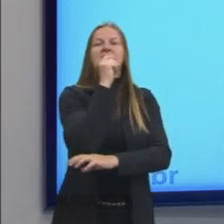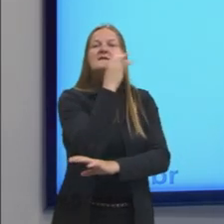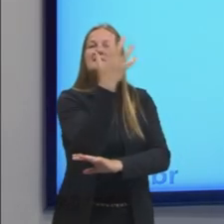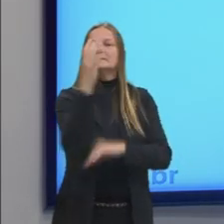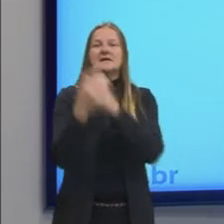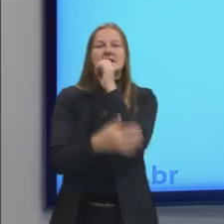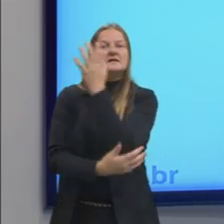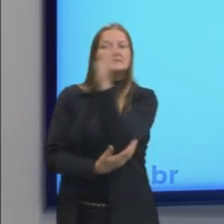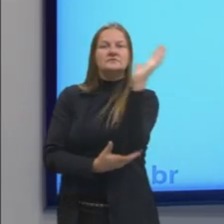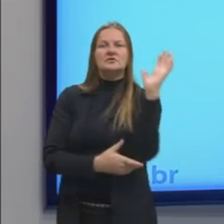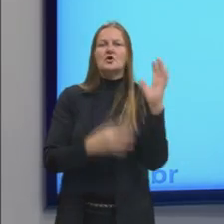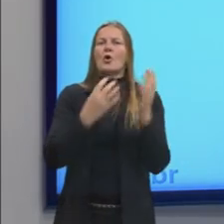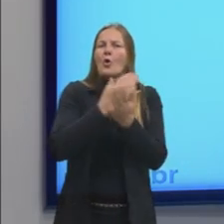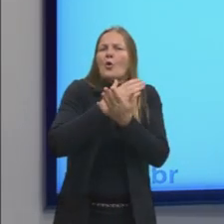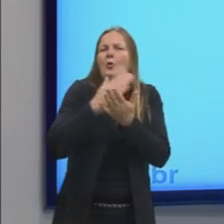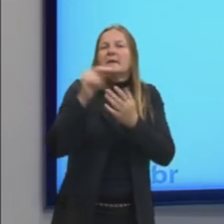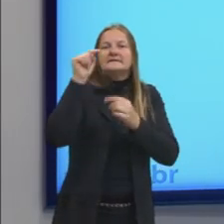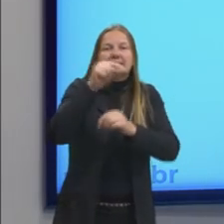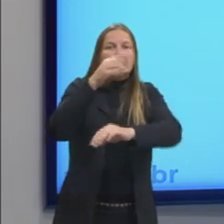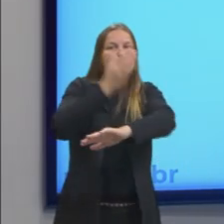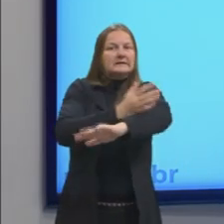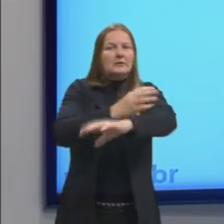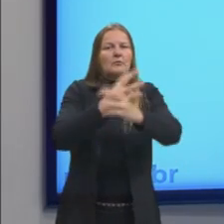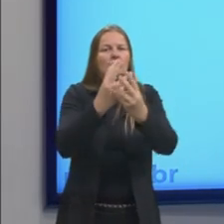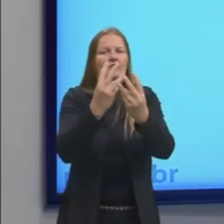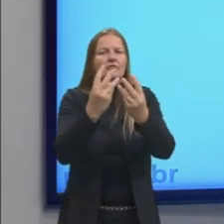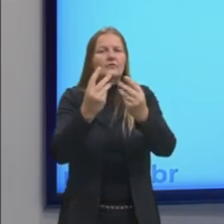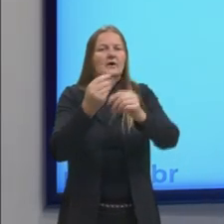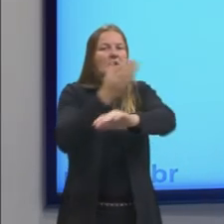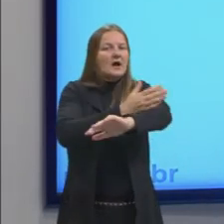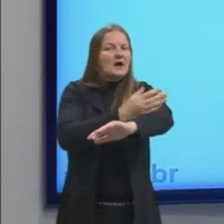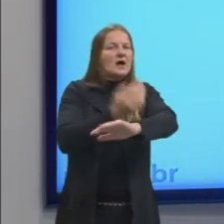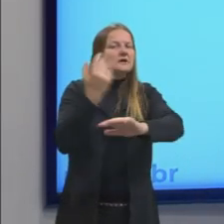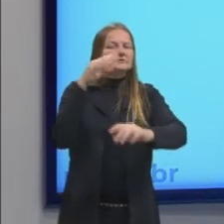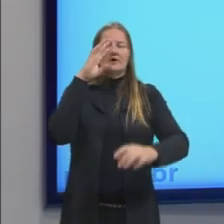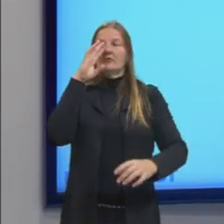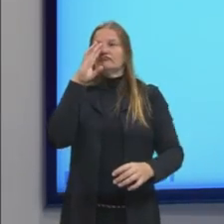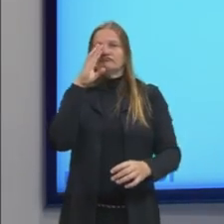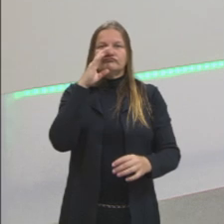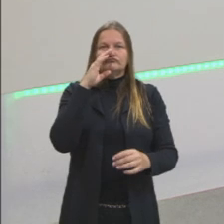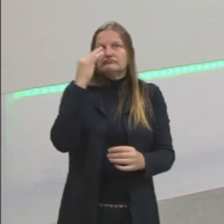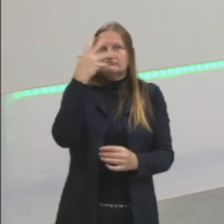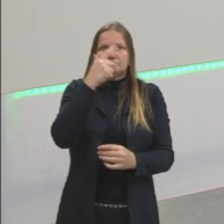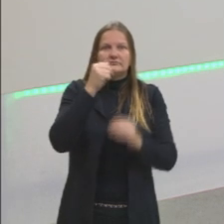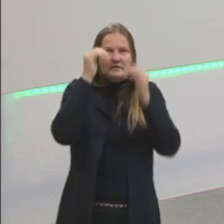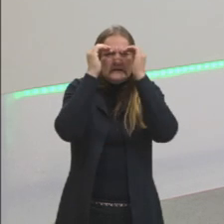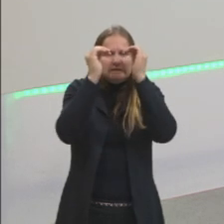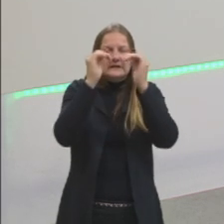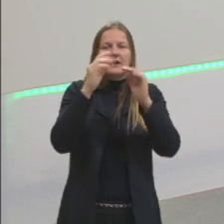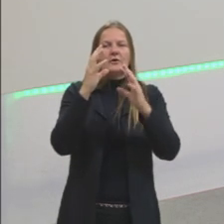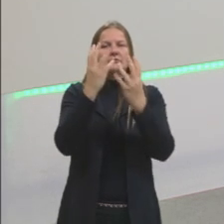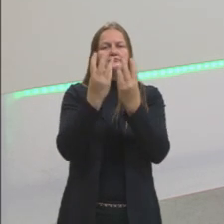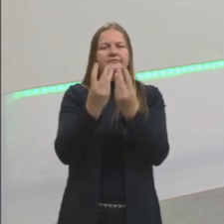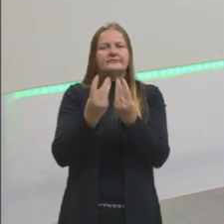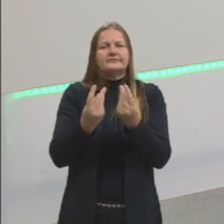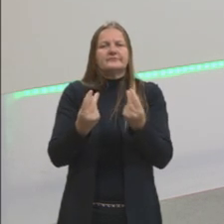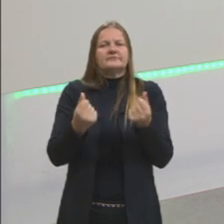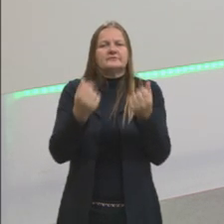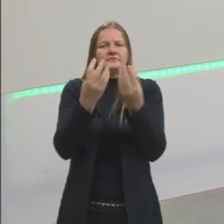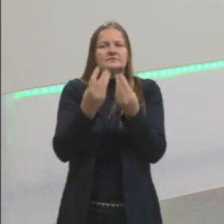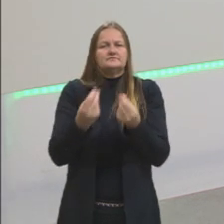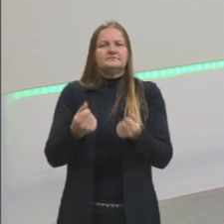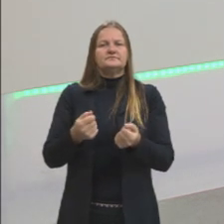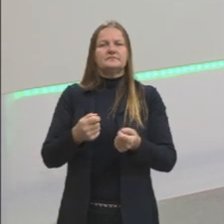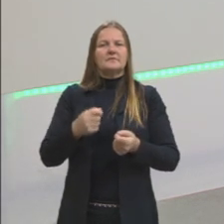que nós temos hoje. Porque na Idade Média era muito contemplativa a natureza. E esse prever, esse entender a natureza passa-se